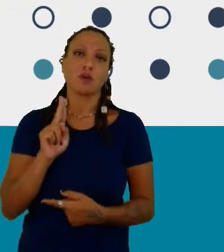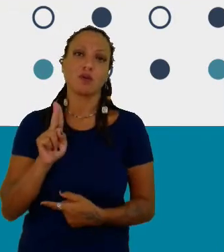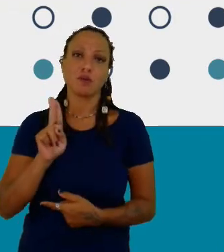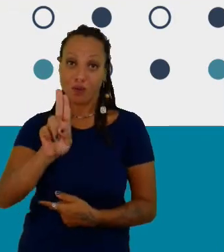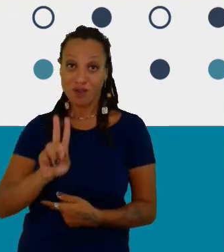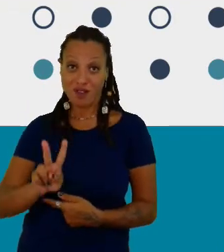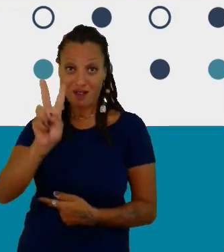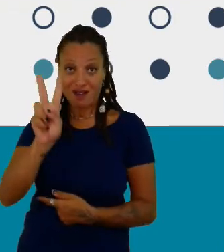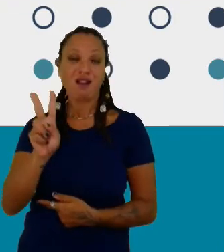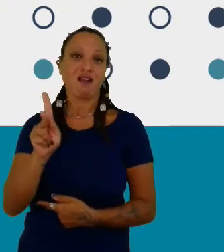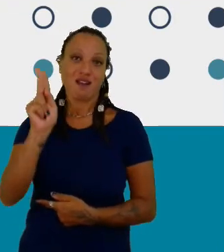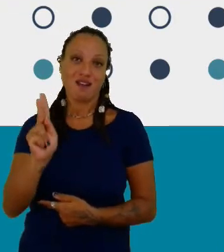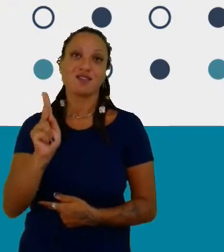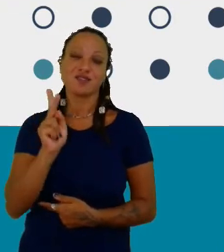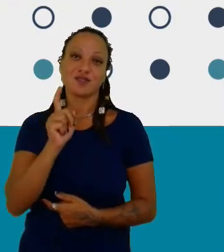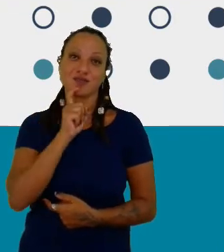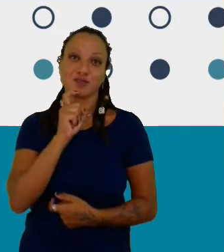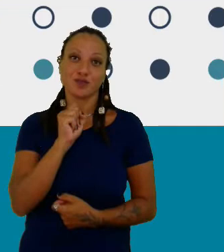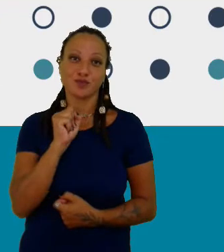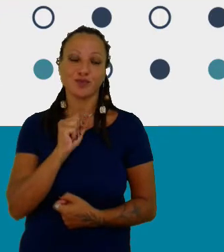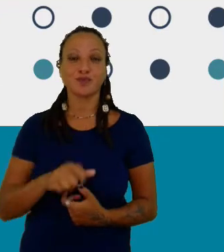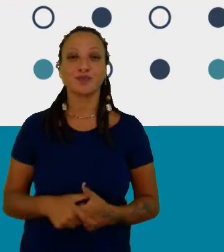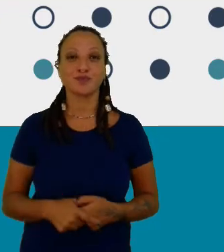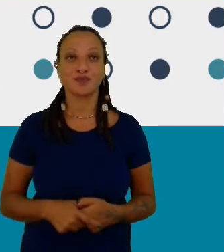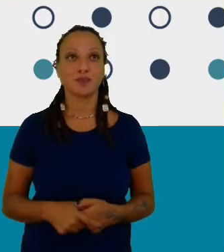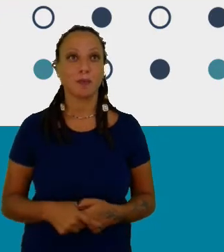Podem passar o meu primeiro slide, por favor?